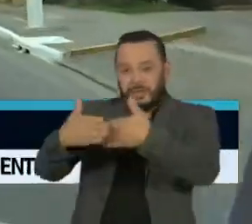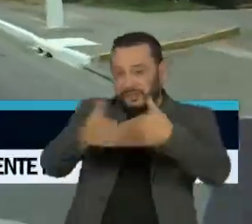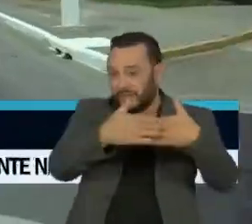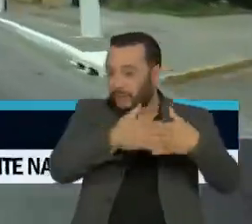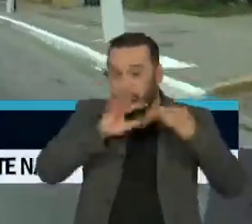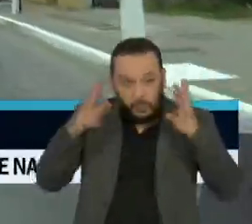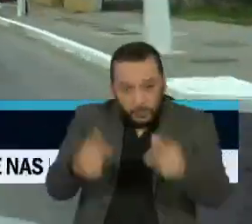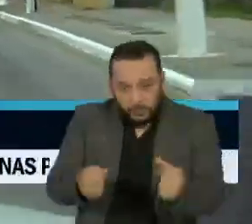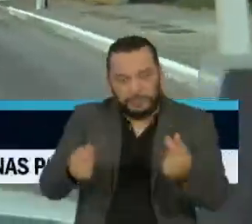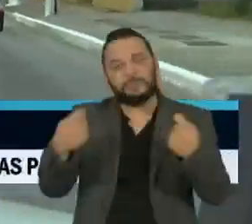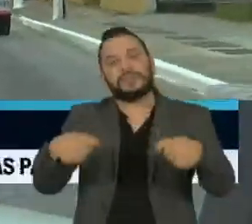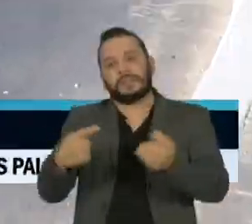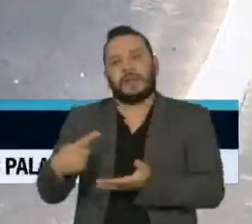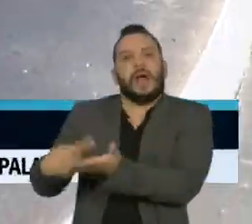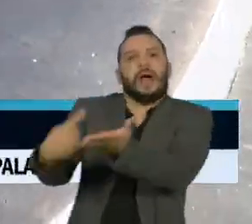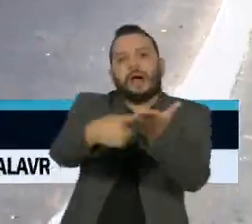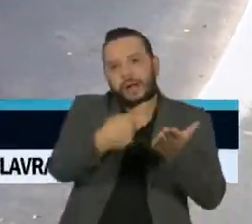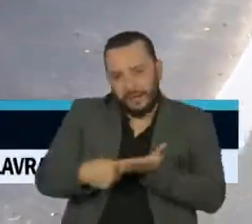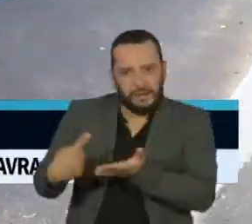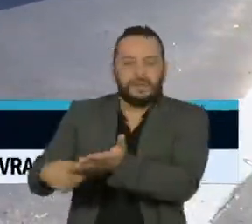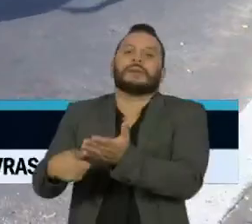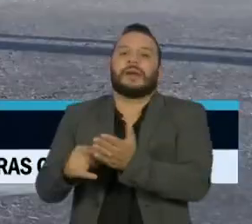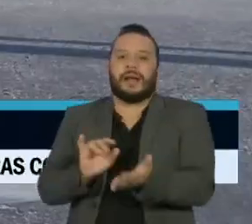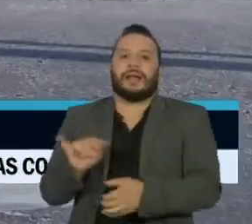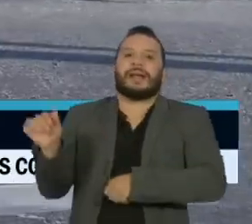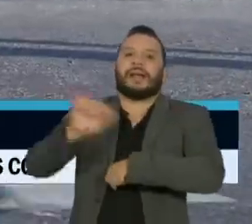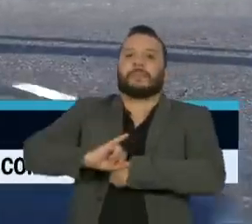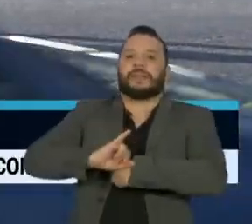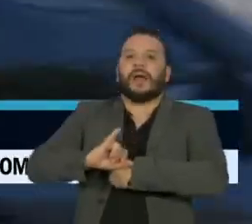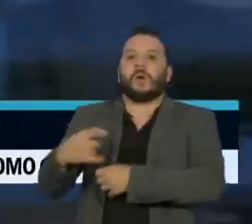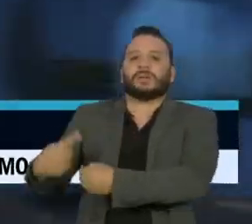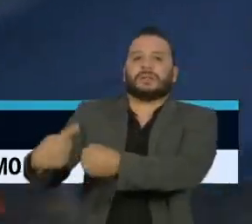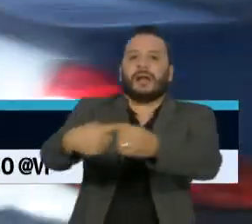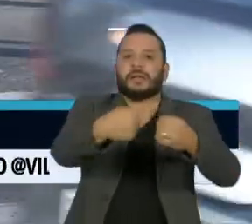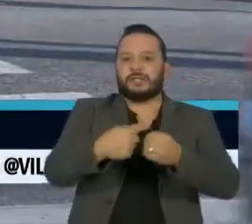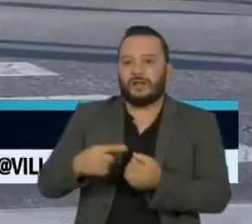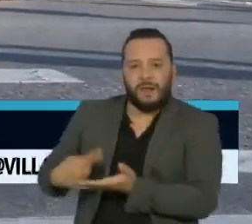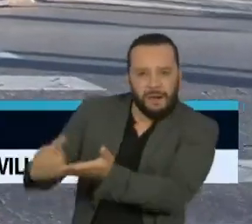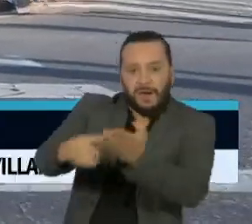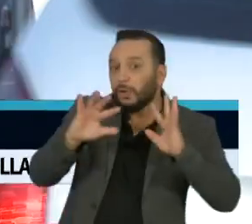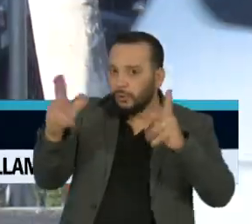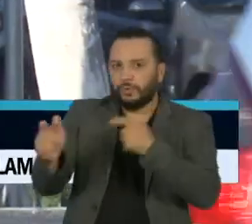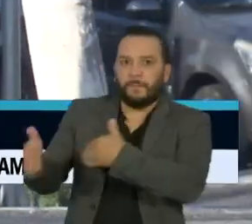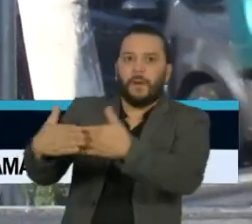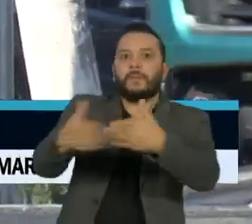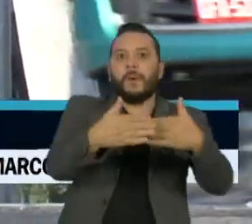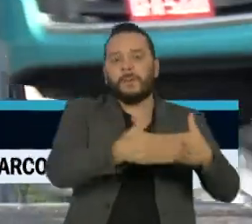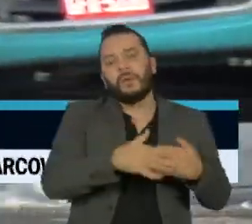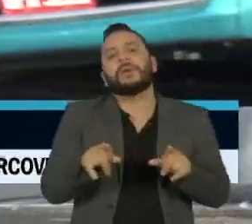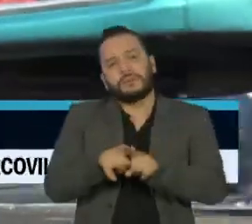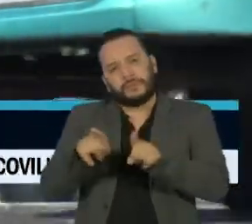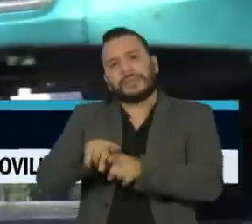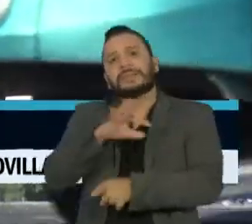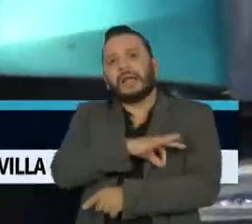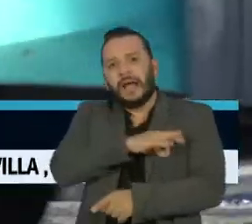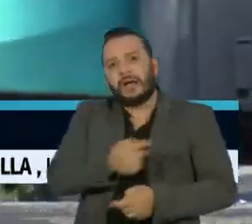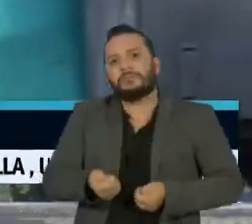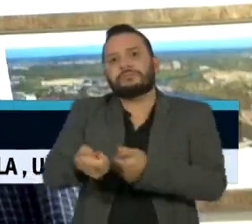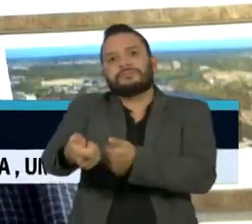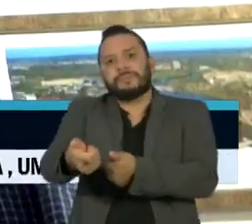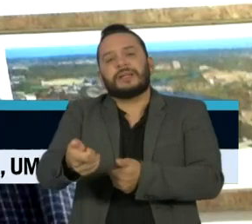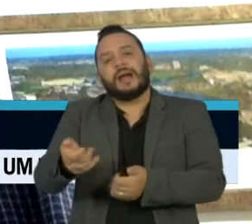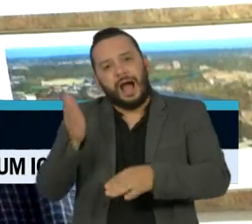a capital e as cidades da região metropolitana. E, principalmente, deve garantir renda para quem precisa ficar em casa.